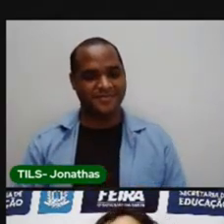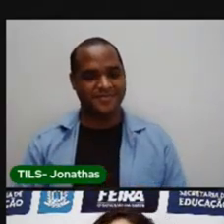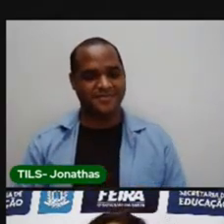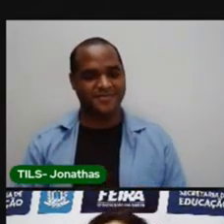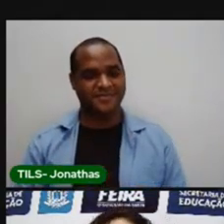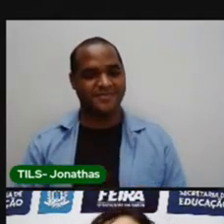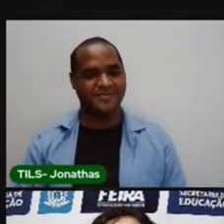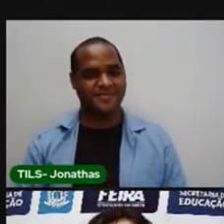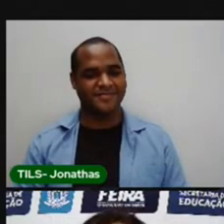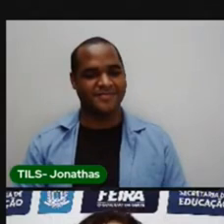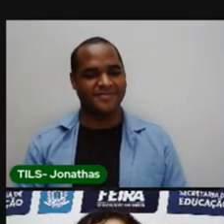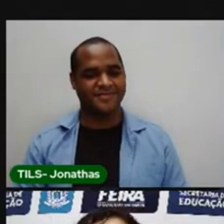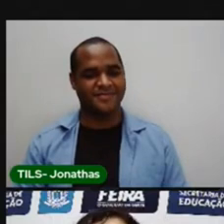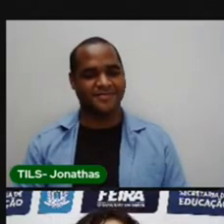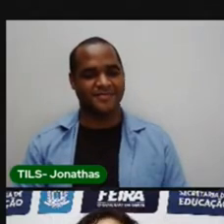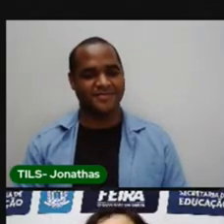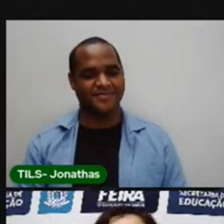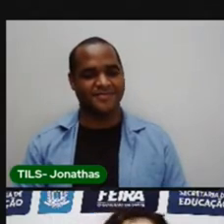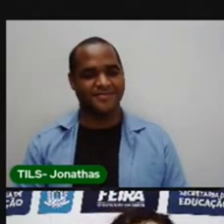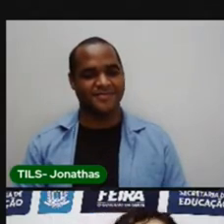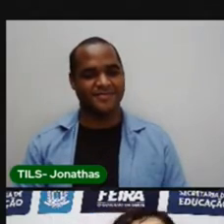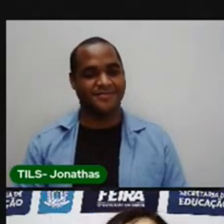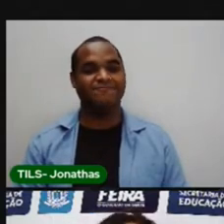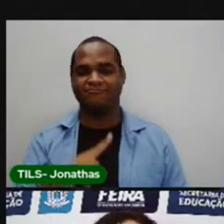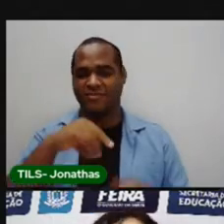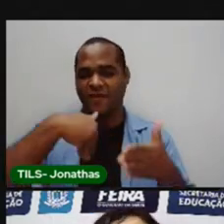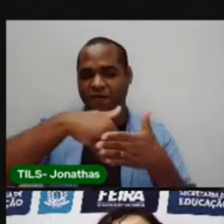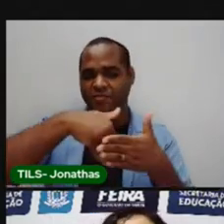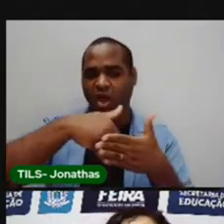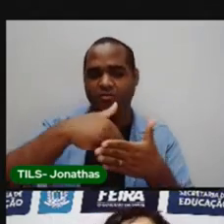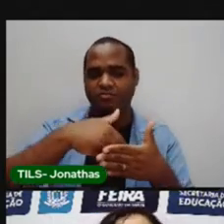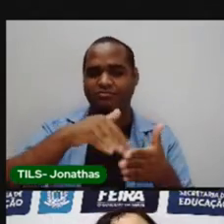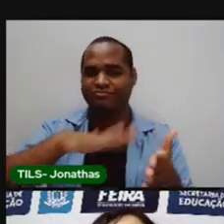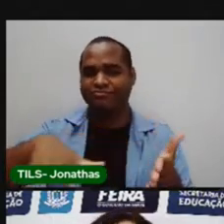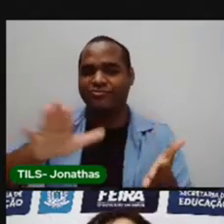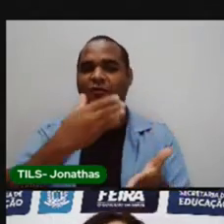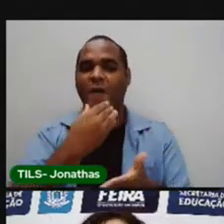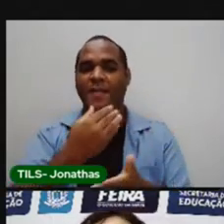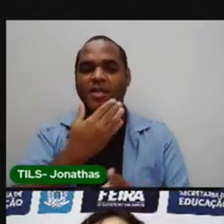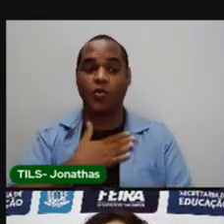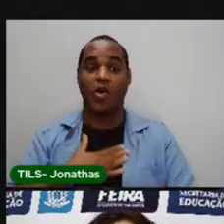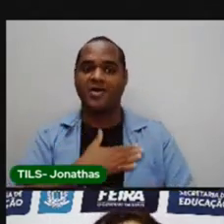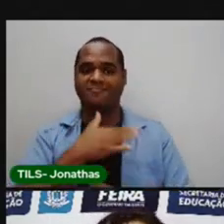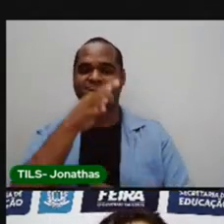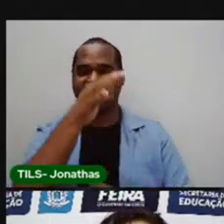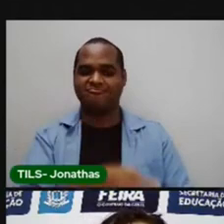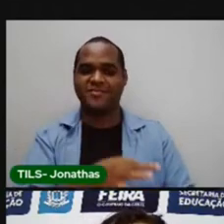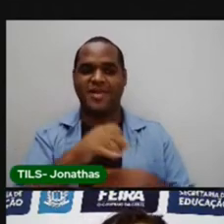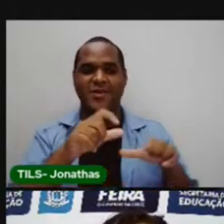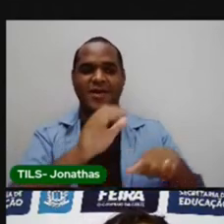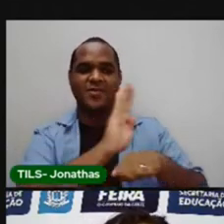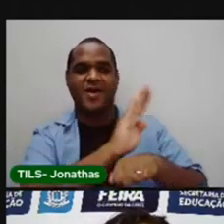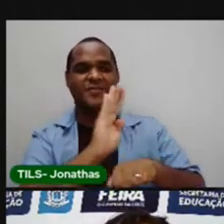Os meninos que gostam de futebol vão acertar o nome desse bairro. Que bairro é esse?